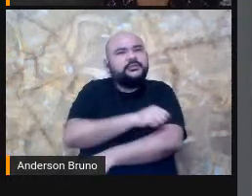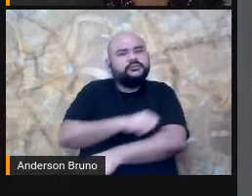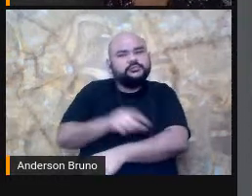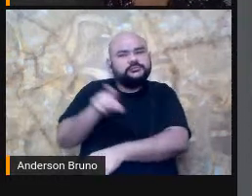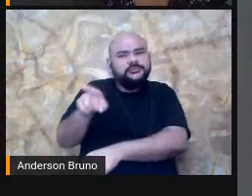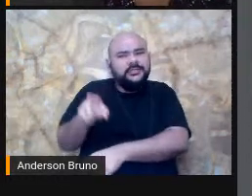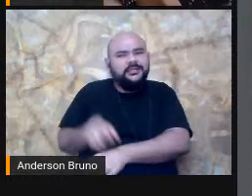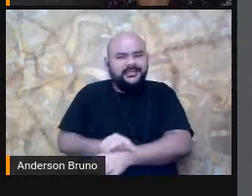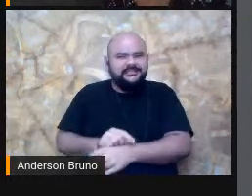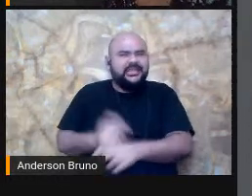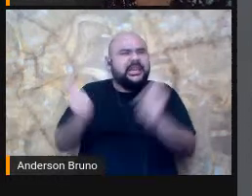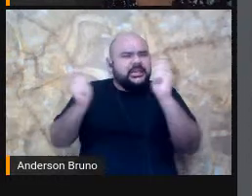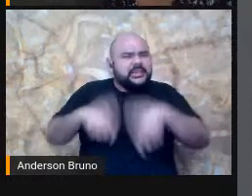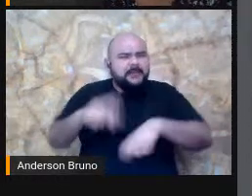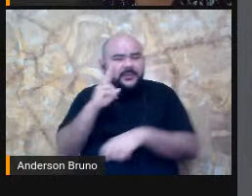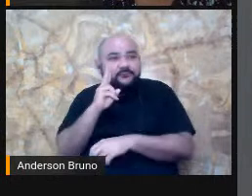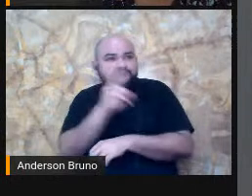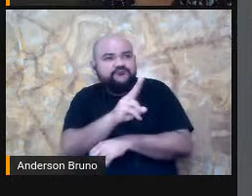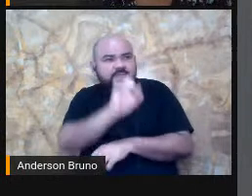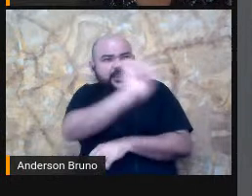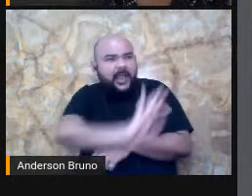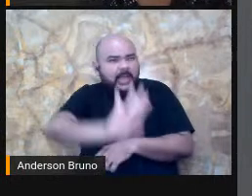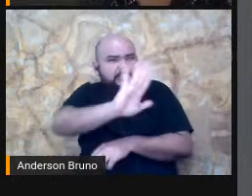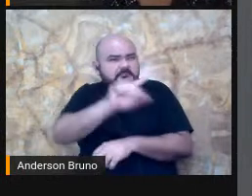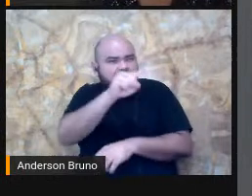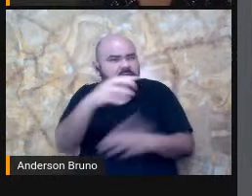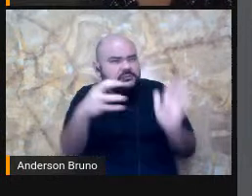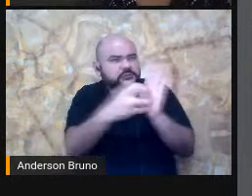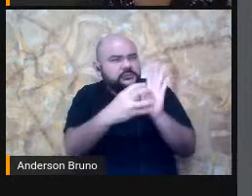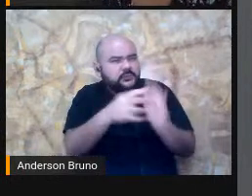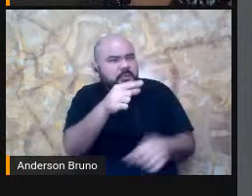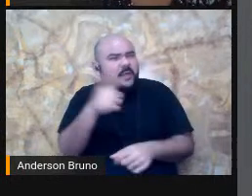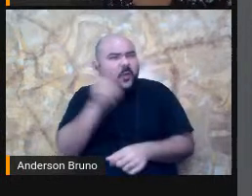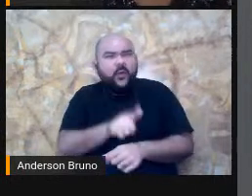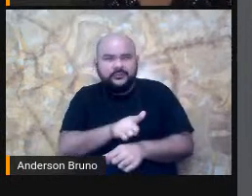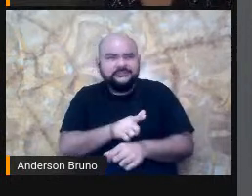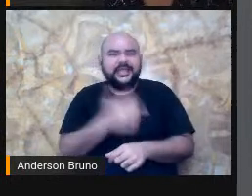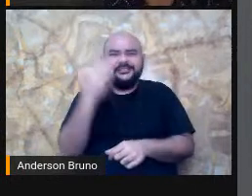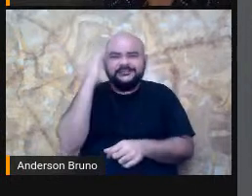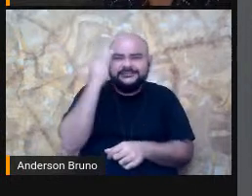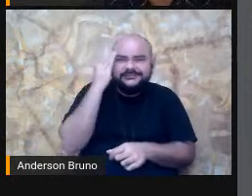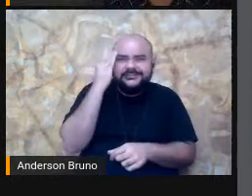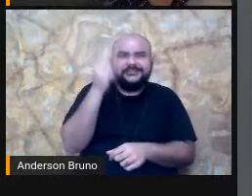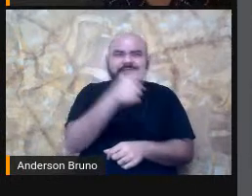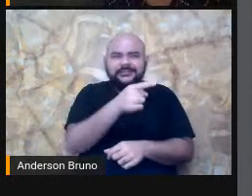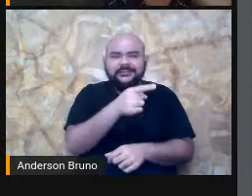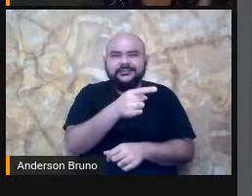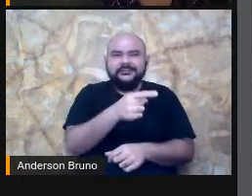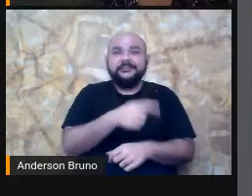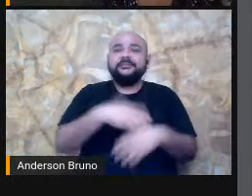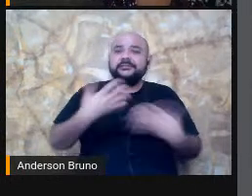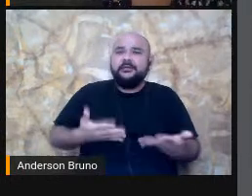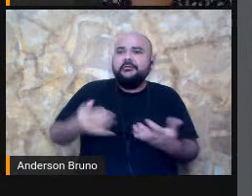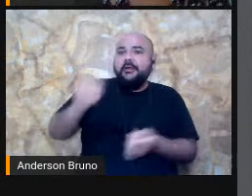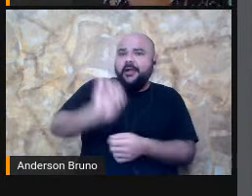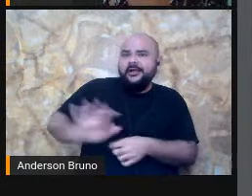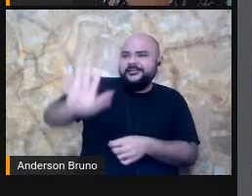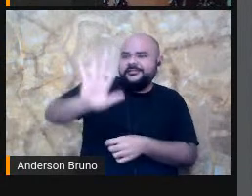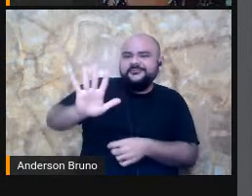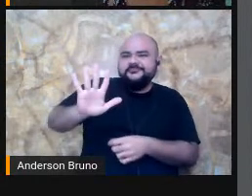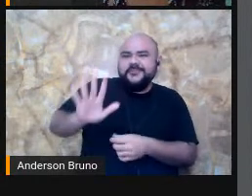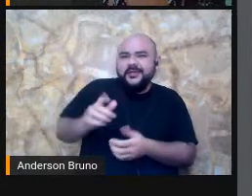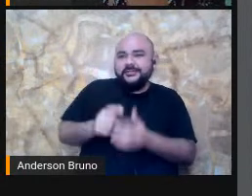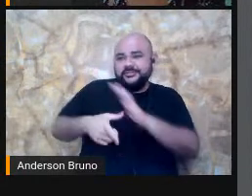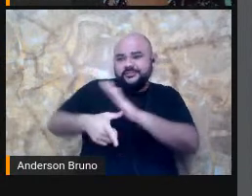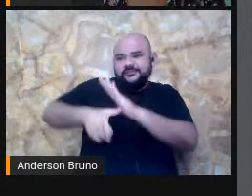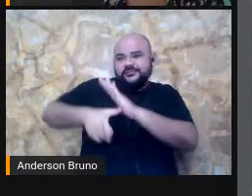símbolo Compreender Interagir Com ele Né? Então As figuras Elas são Altamente Estudadas Antes